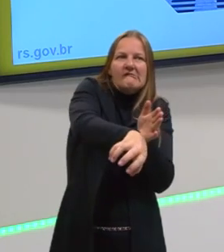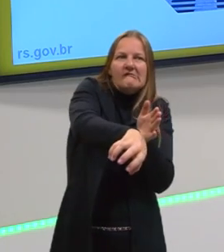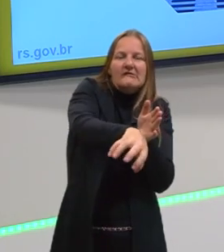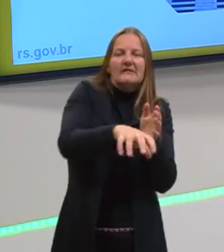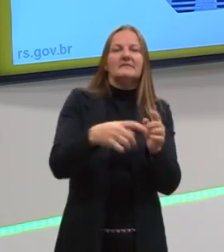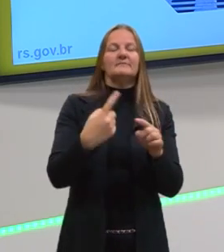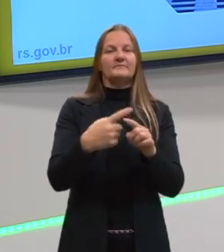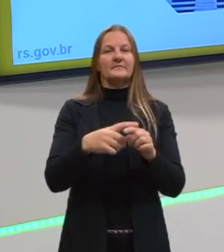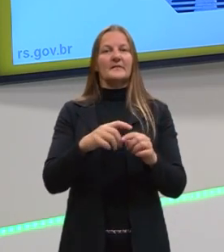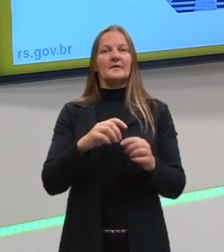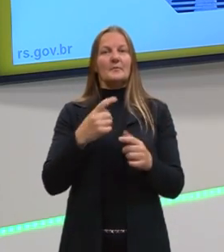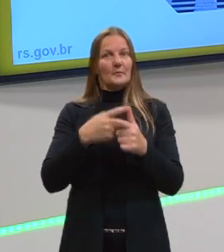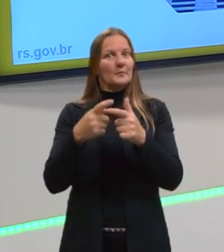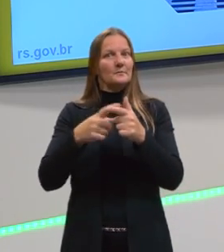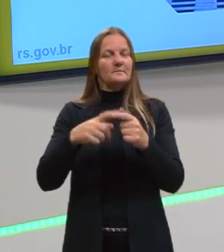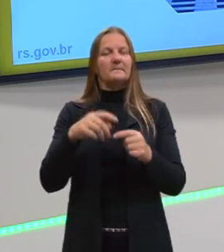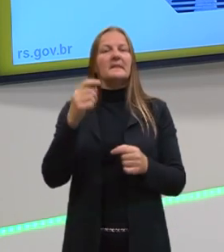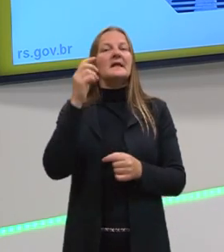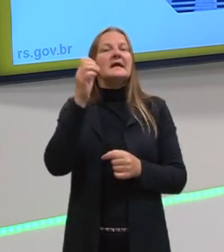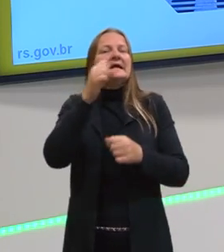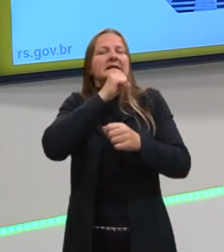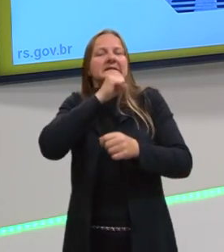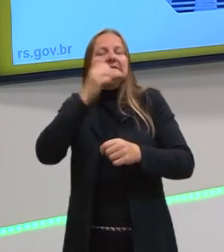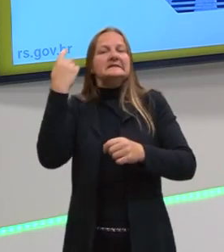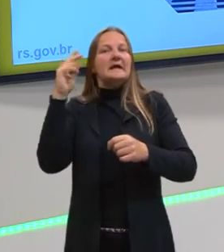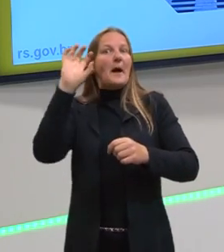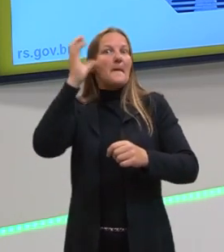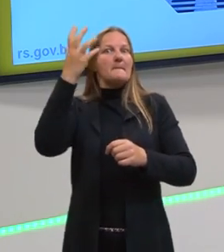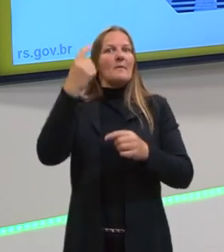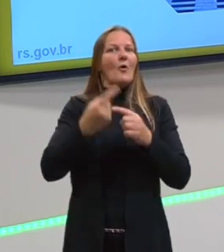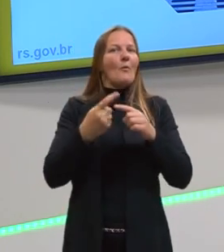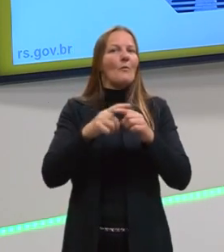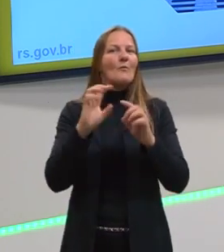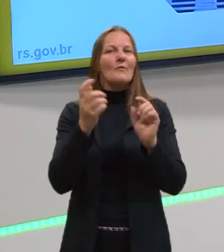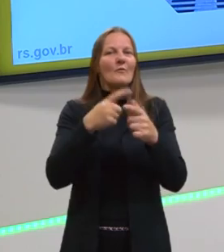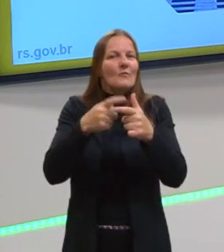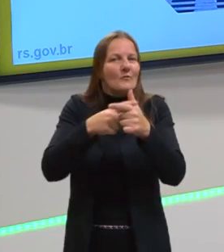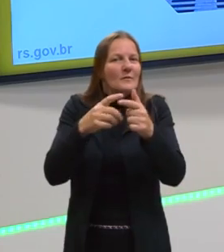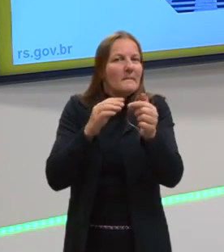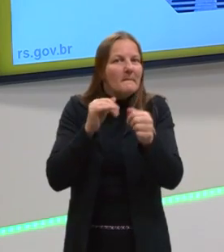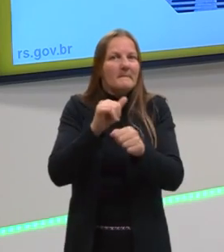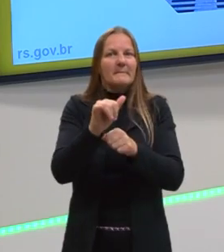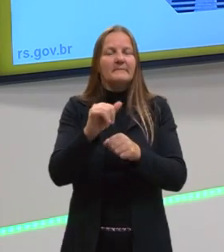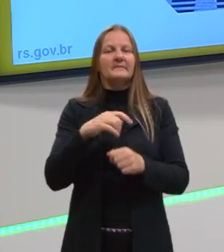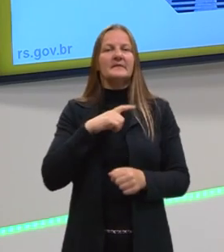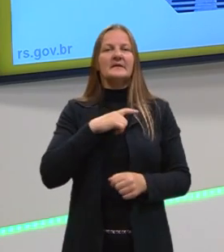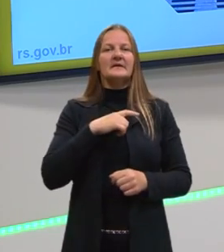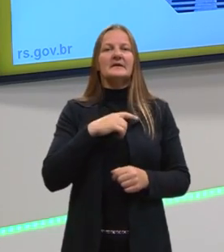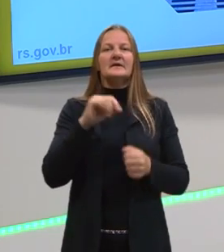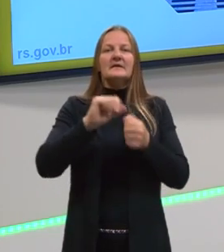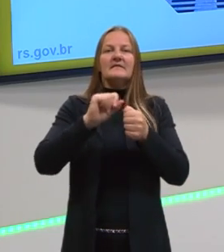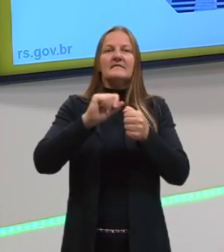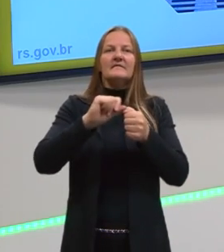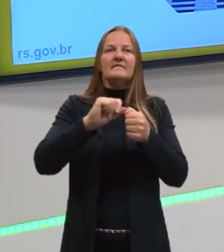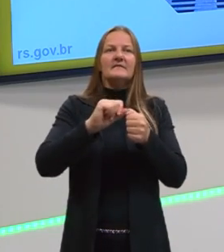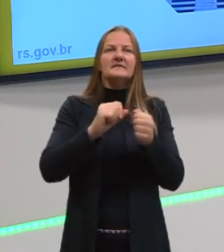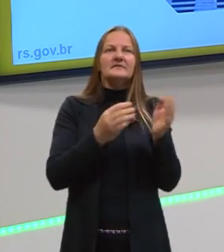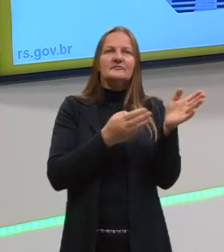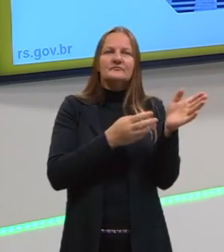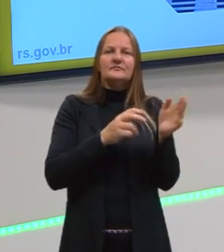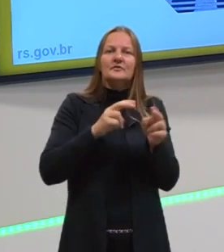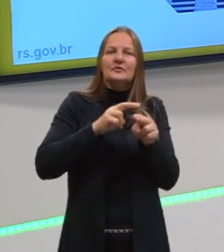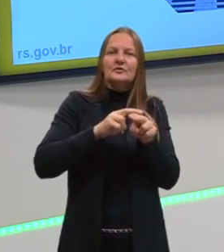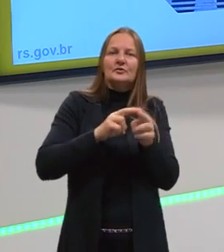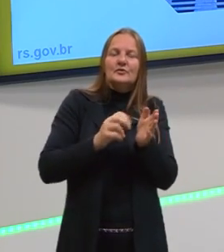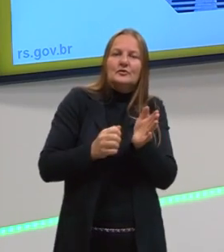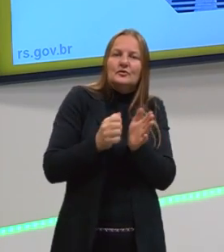rápida que eles pensaram naquela época foi, que começou a acontecer esses problemas, foi instalar esses trilhos aqui